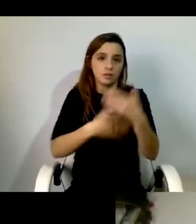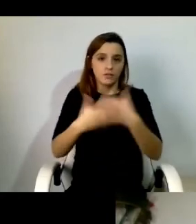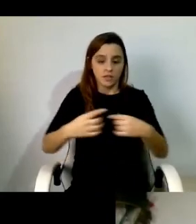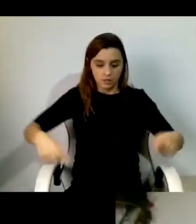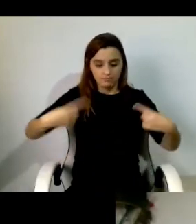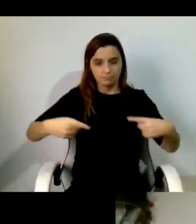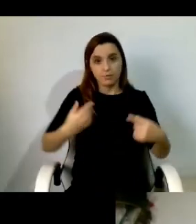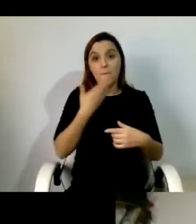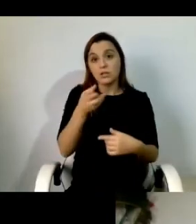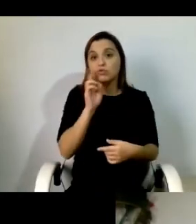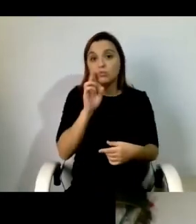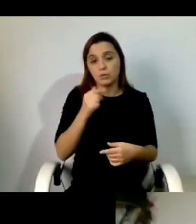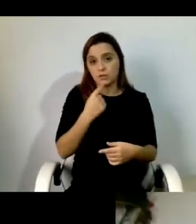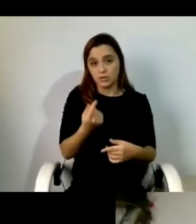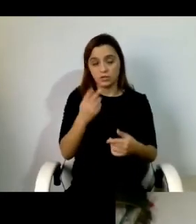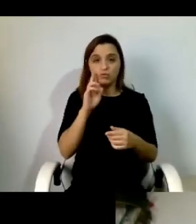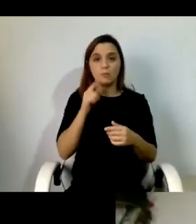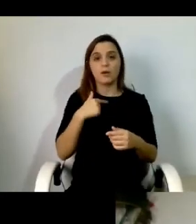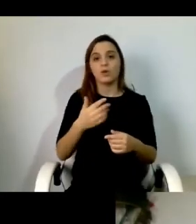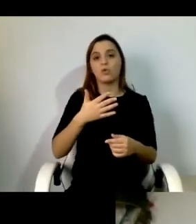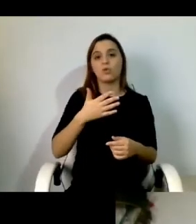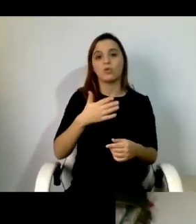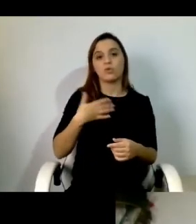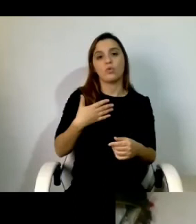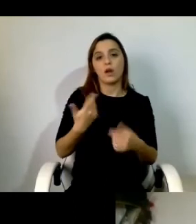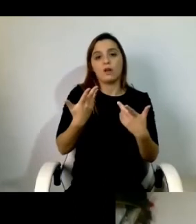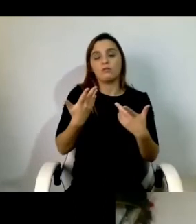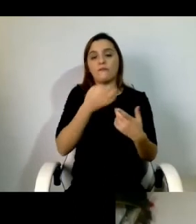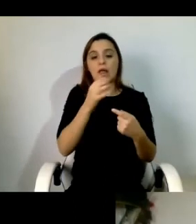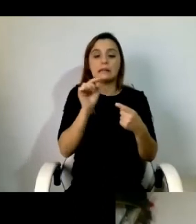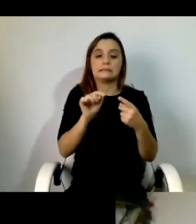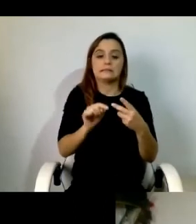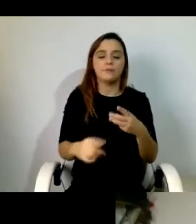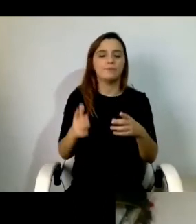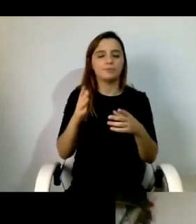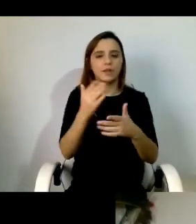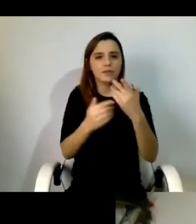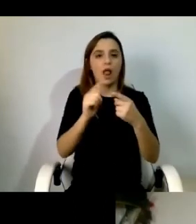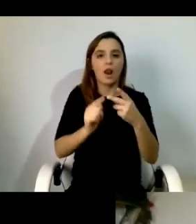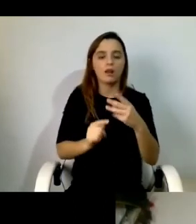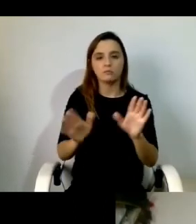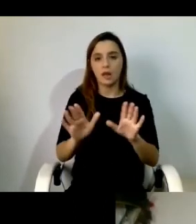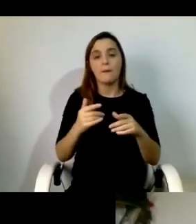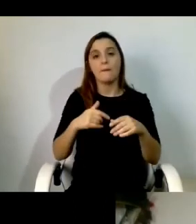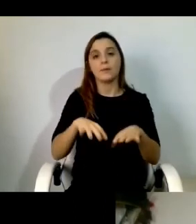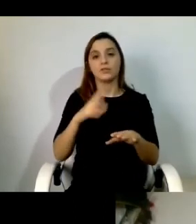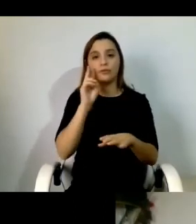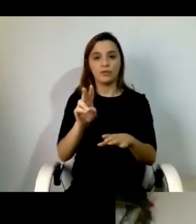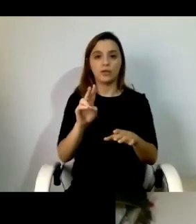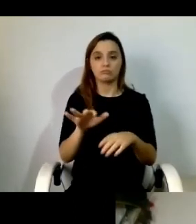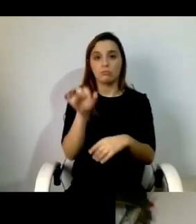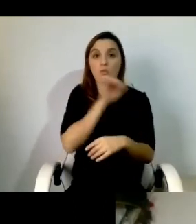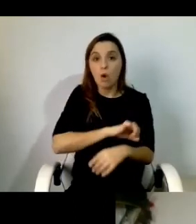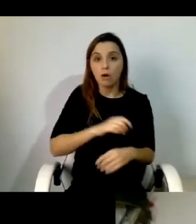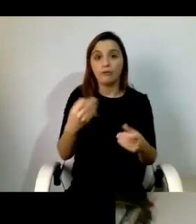eu não quero estar aqui também a entrar em polinização com essas questões mas talvez por coincidência eu reparei que no cartaz que anuncia